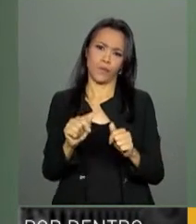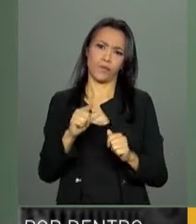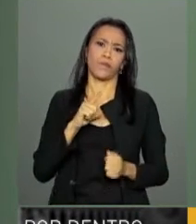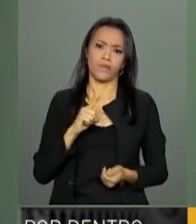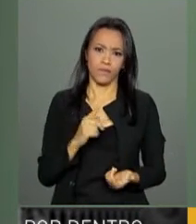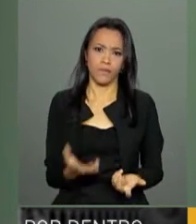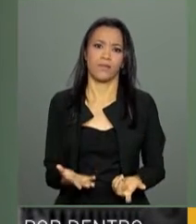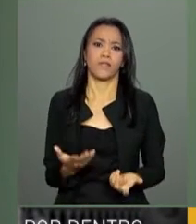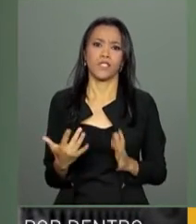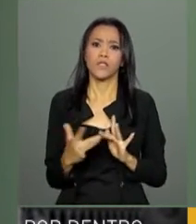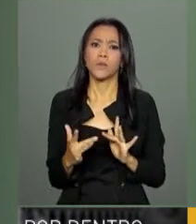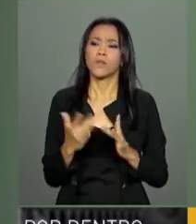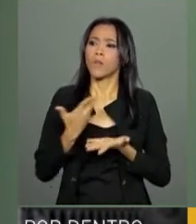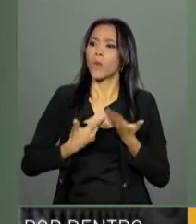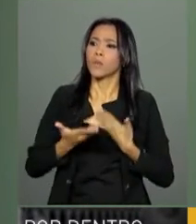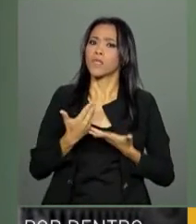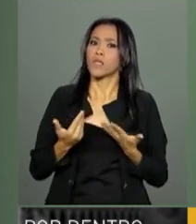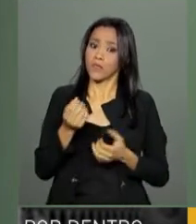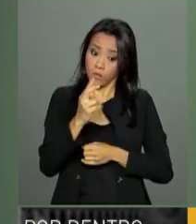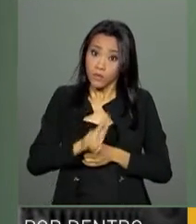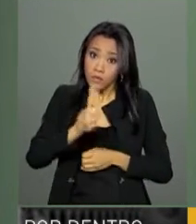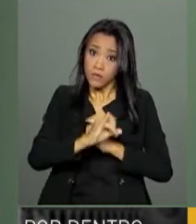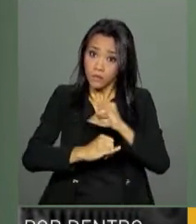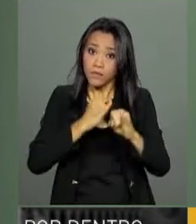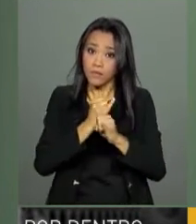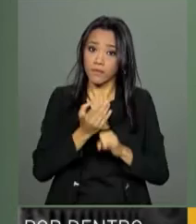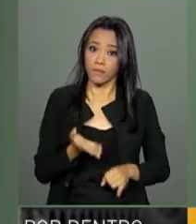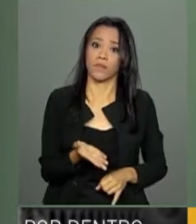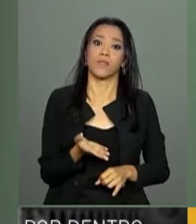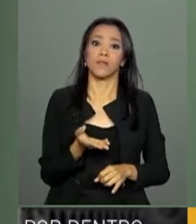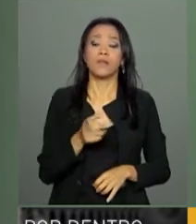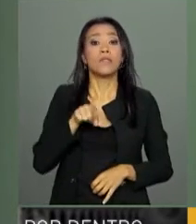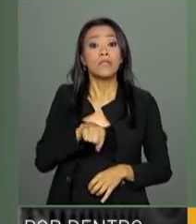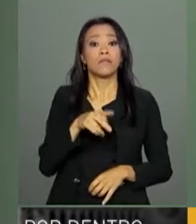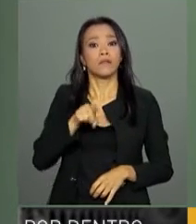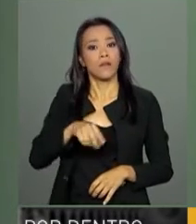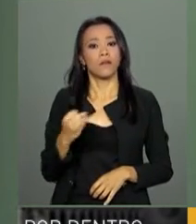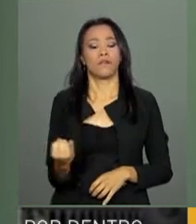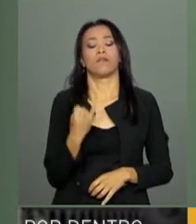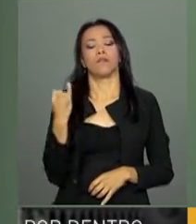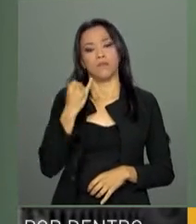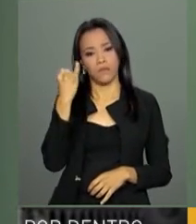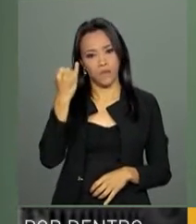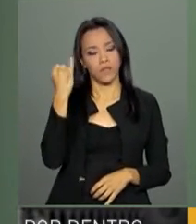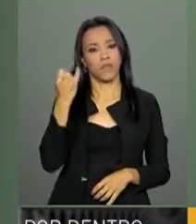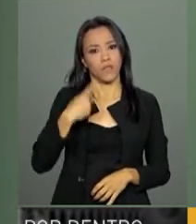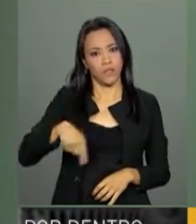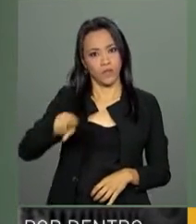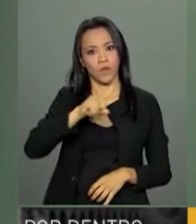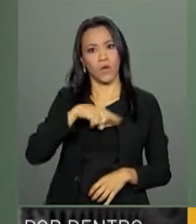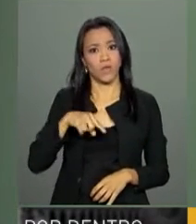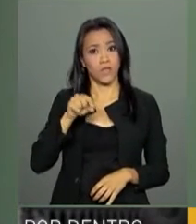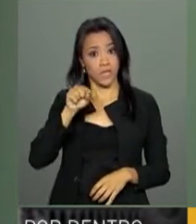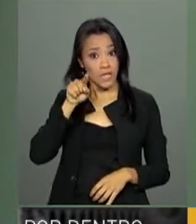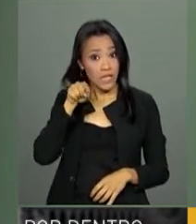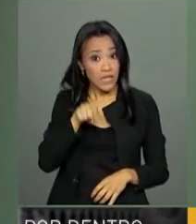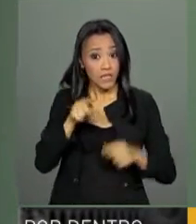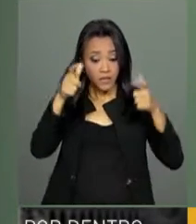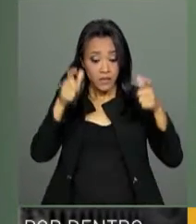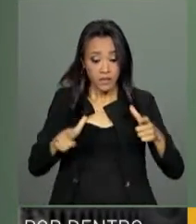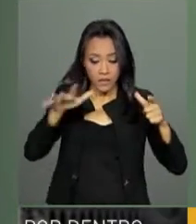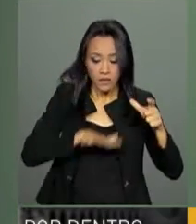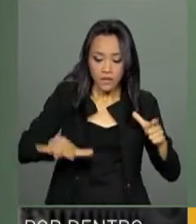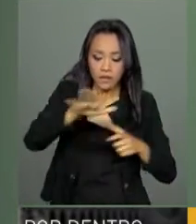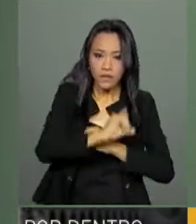nos comunicamos via internet. Essa é a importância que nós vemos e é nesse espaço